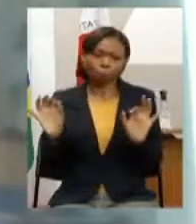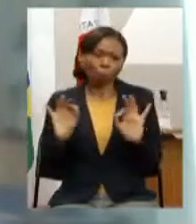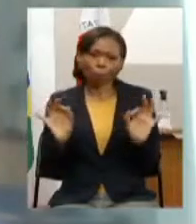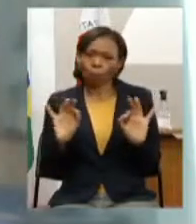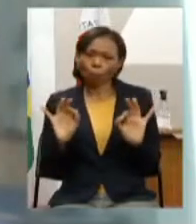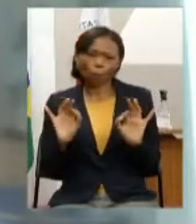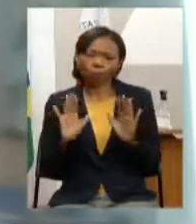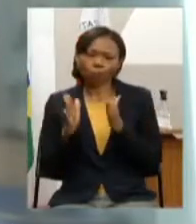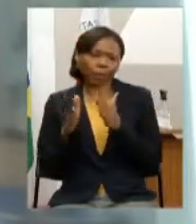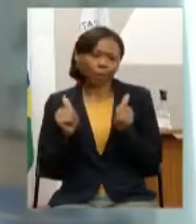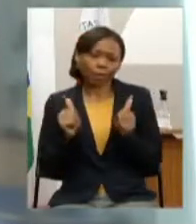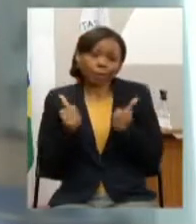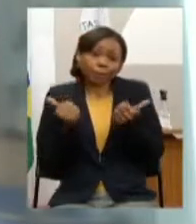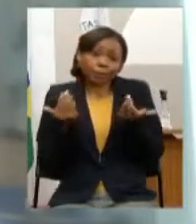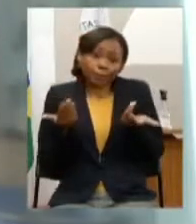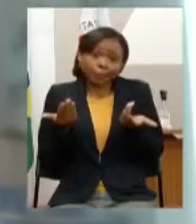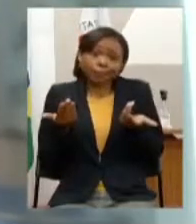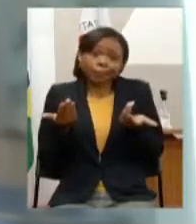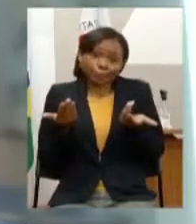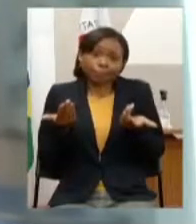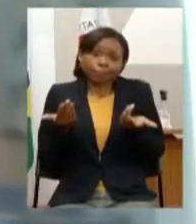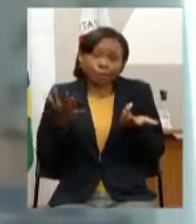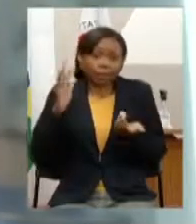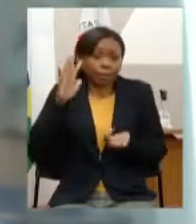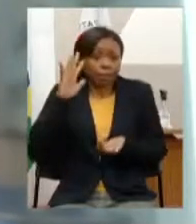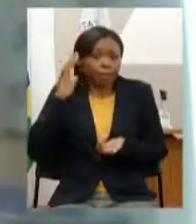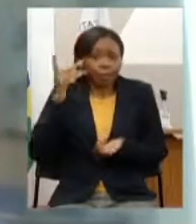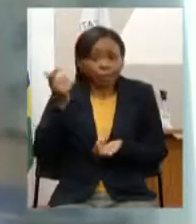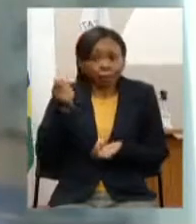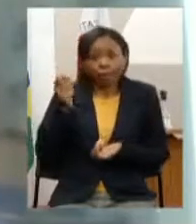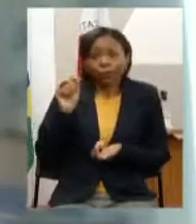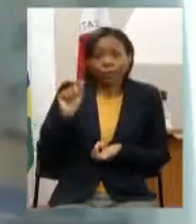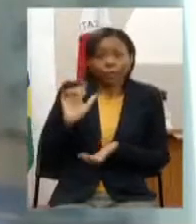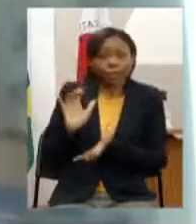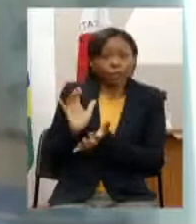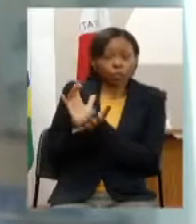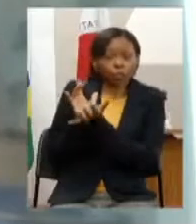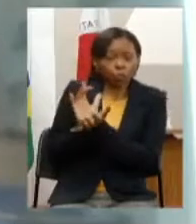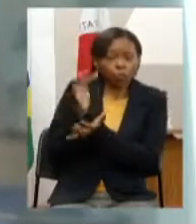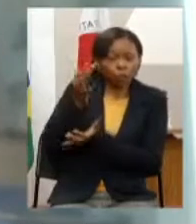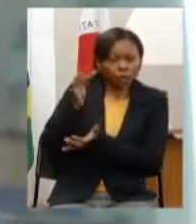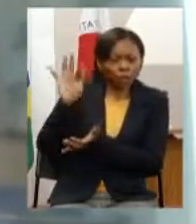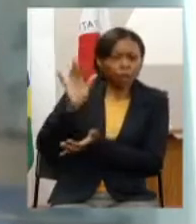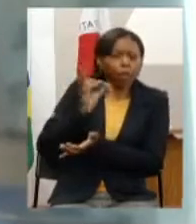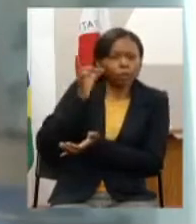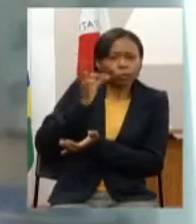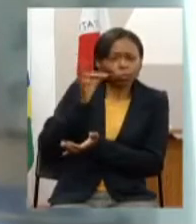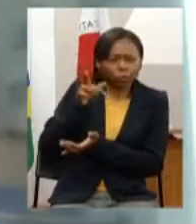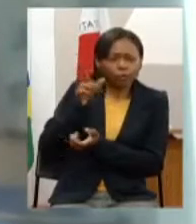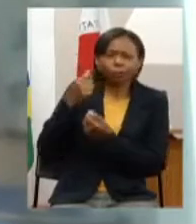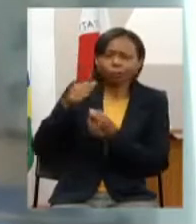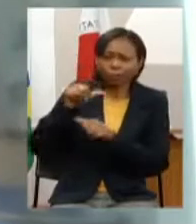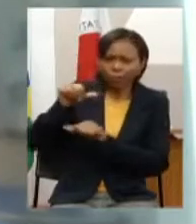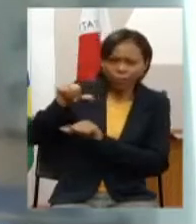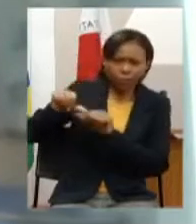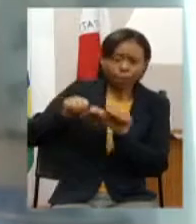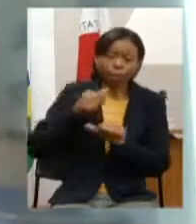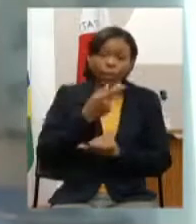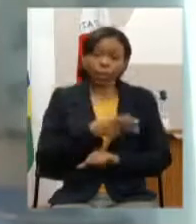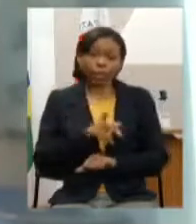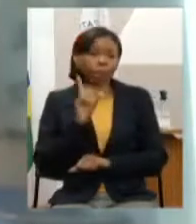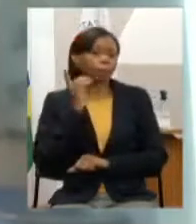considera isso uma inércia da bancada federal que precisa ser ativada e a bancada estadual poderia